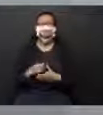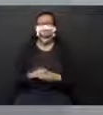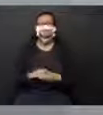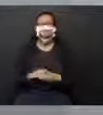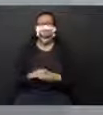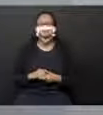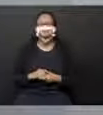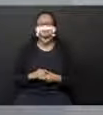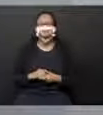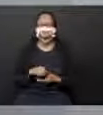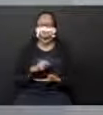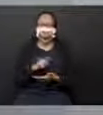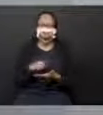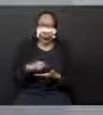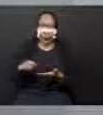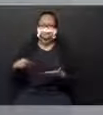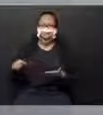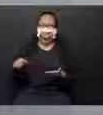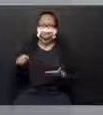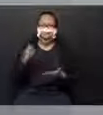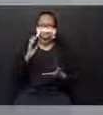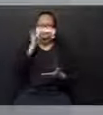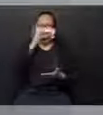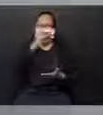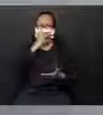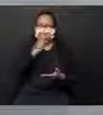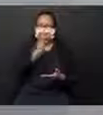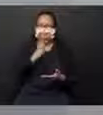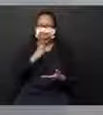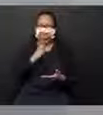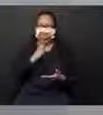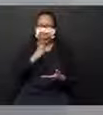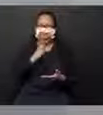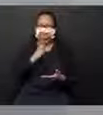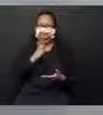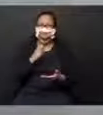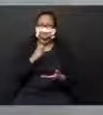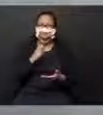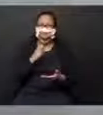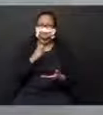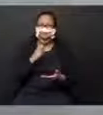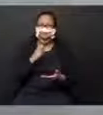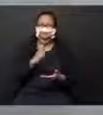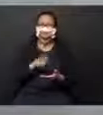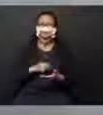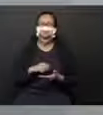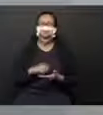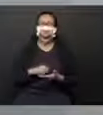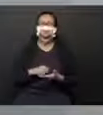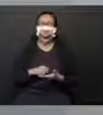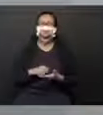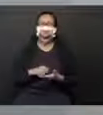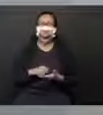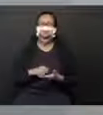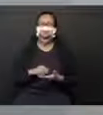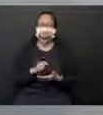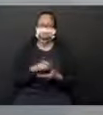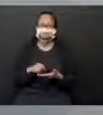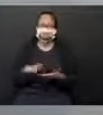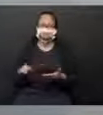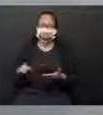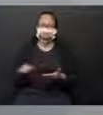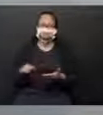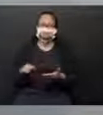Letra caprichada. Escrevam bem bonito aí na linha. Se não couber numa linha, vocês escrevam na de